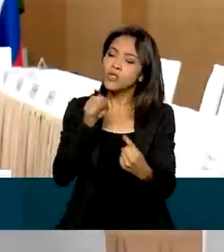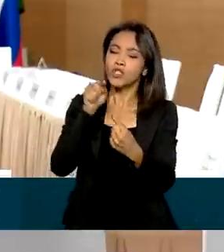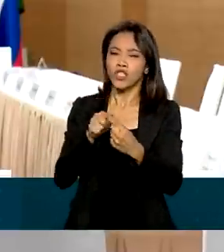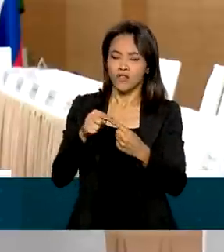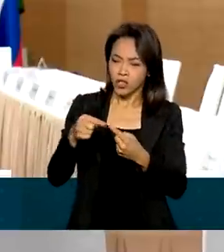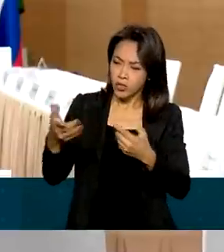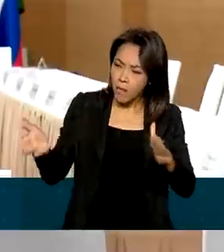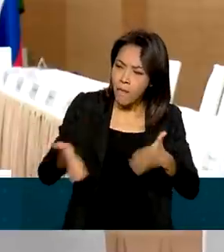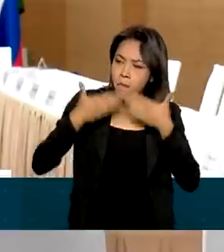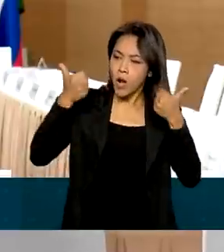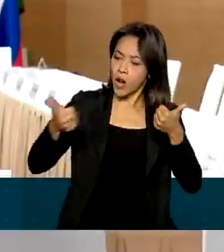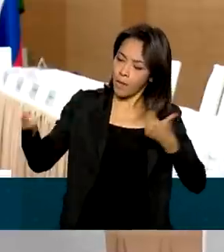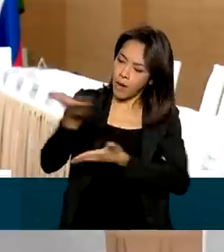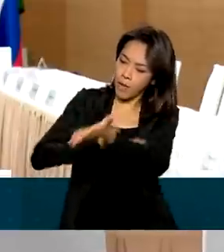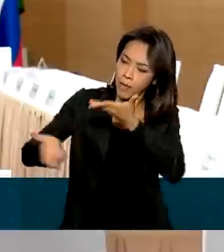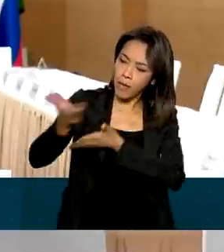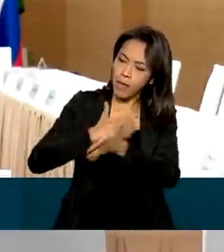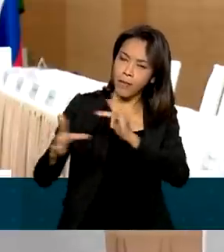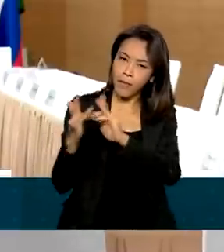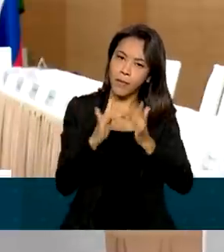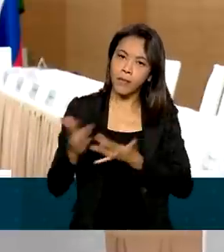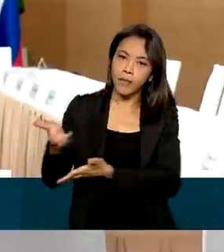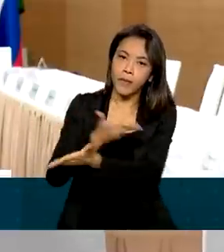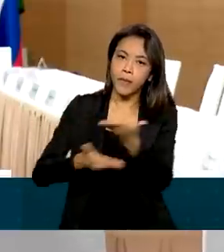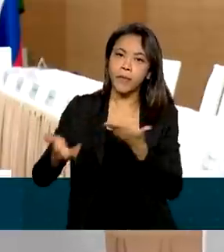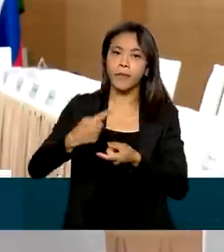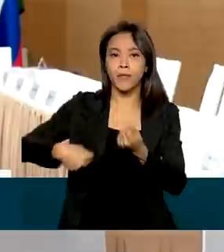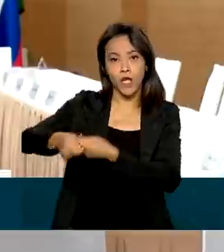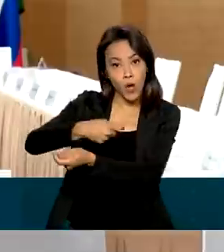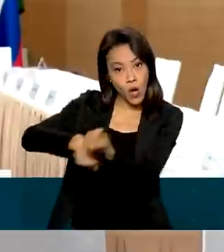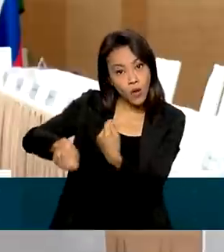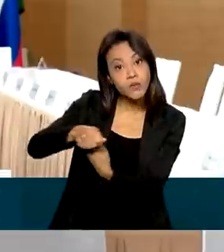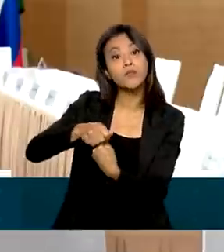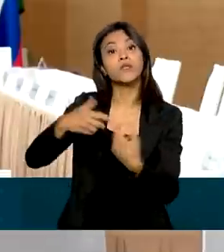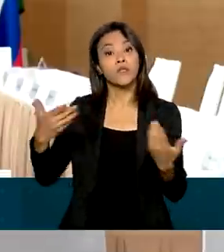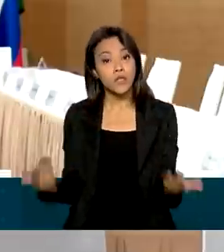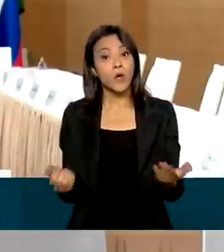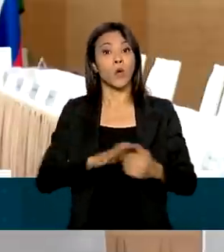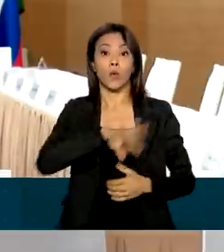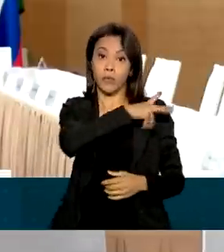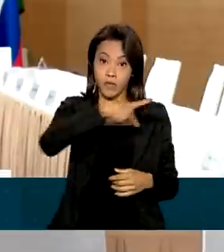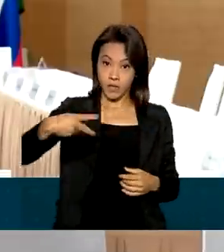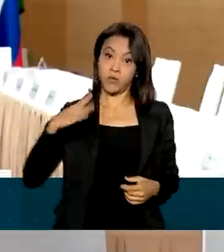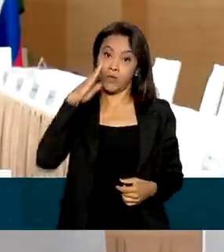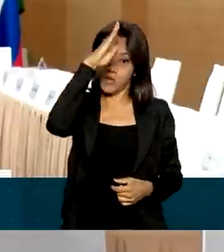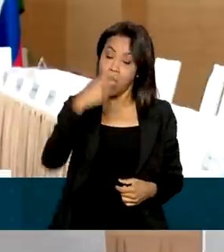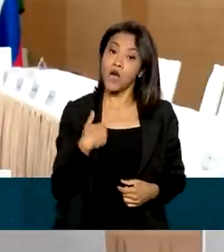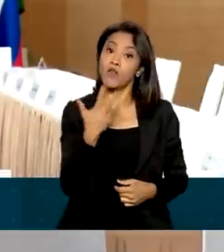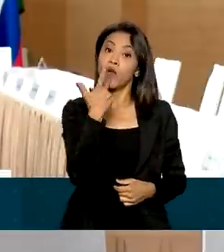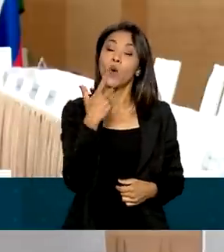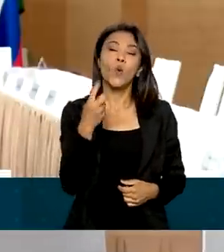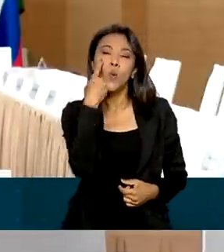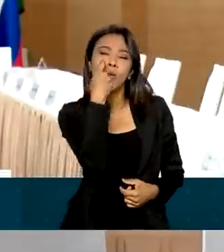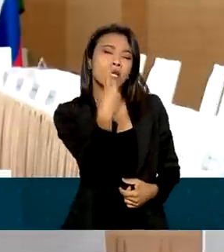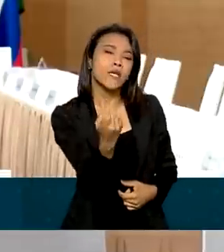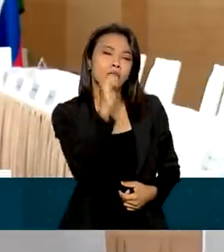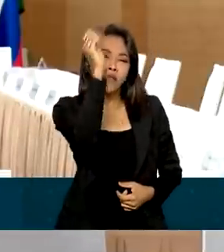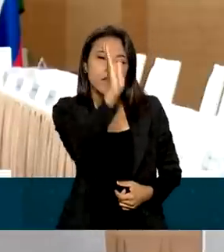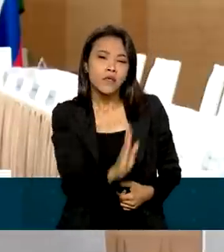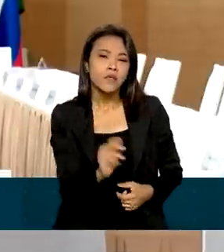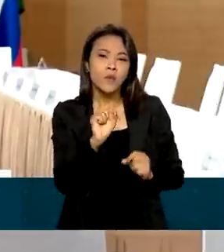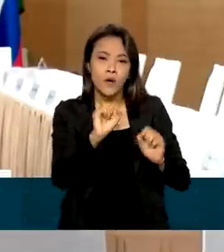dois países e criar novas possibilidades de negócios. Bolsonaro ressaltou o interesse do Brasil no